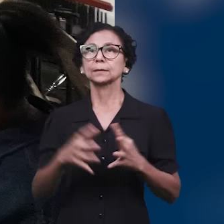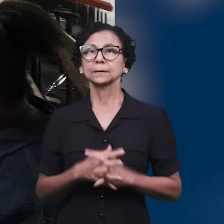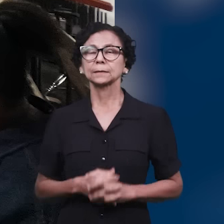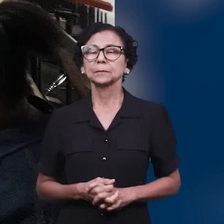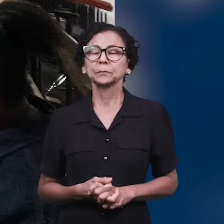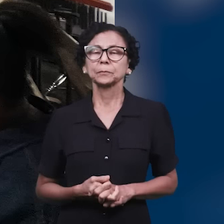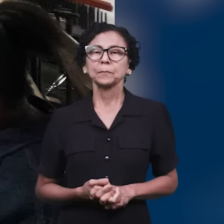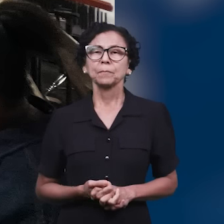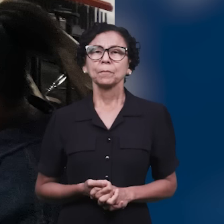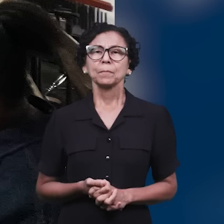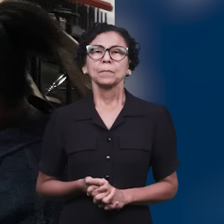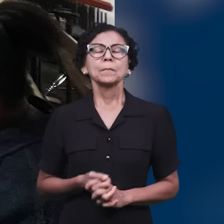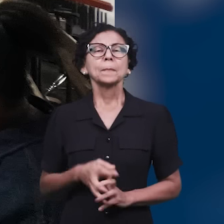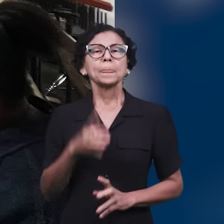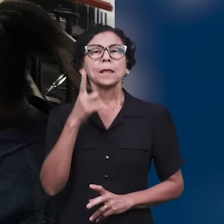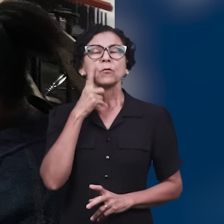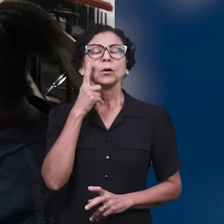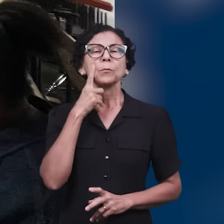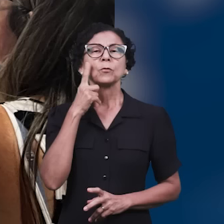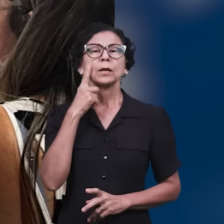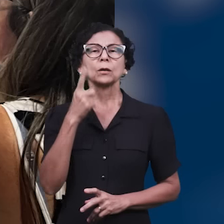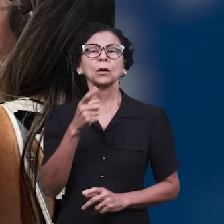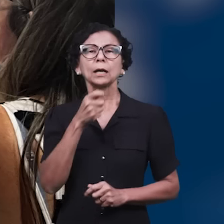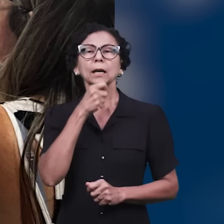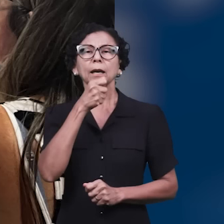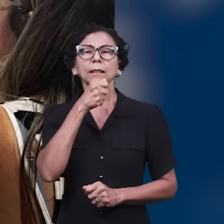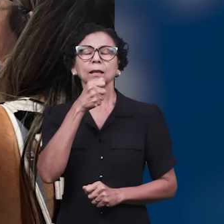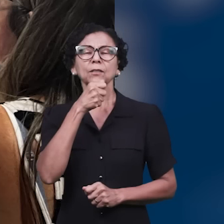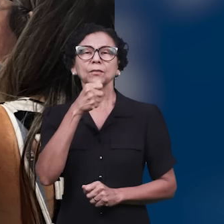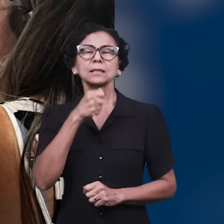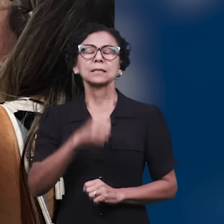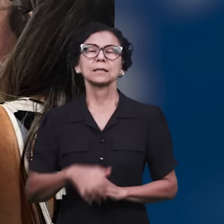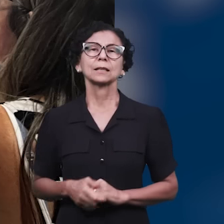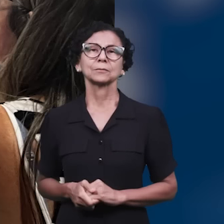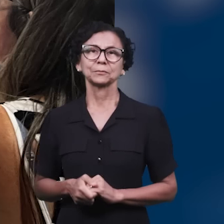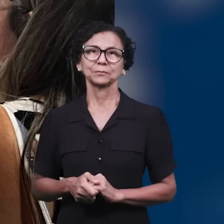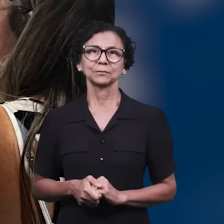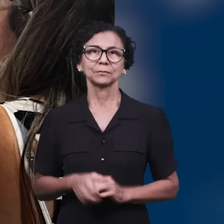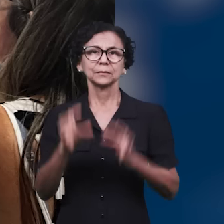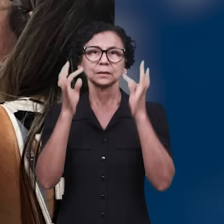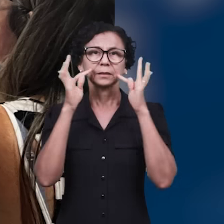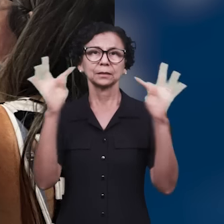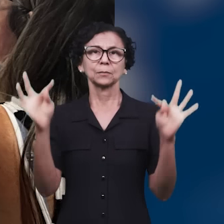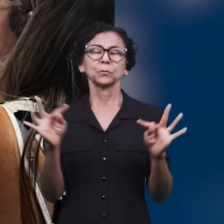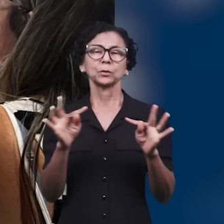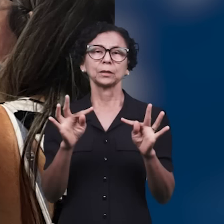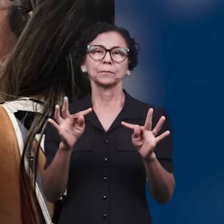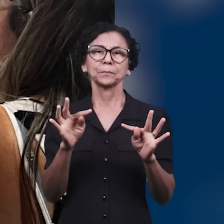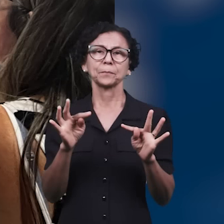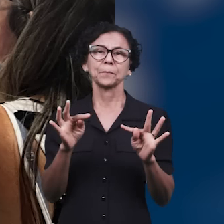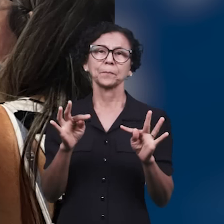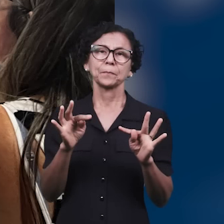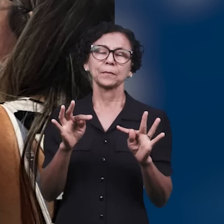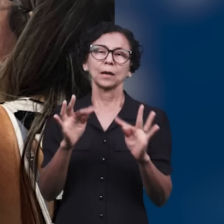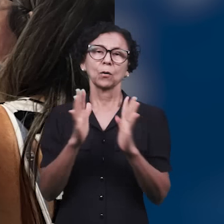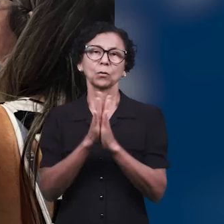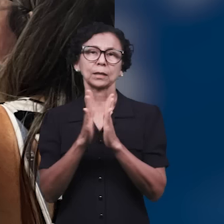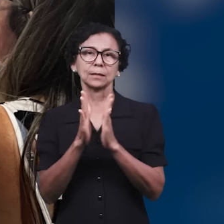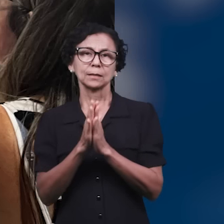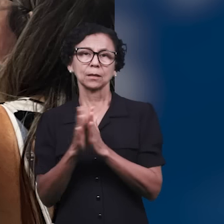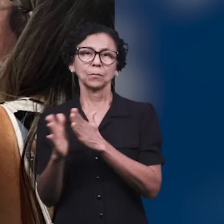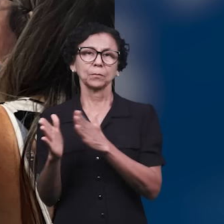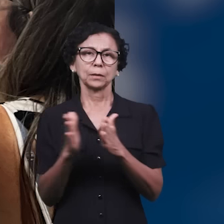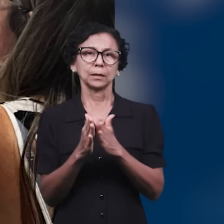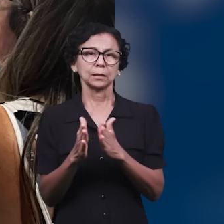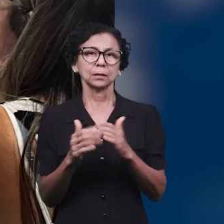Nossa irmã Camila Santos conversou com o pastor Vinícius Mello, que falou um pouco para nós da bênção que foi a vigília e da expectativa para o início